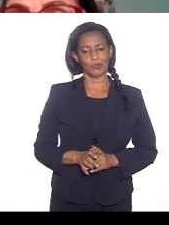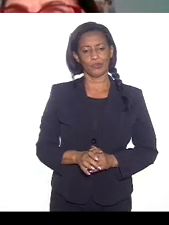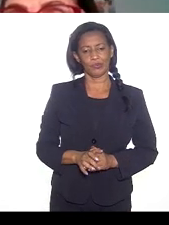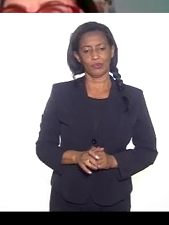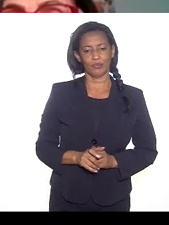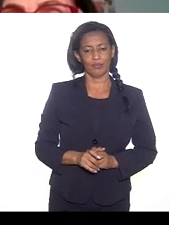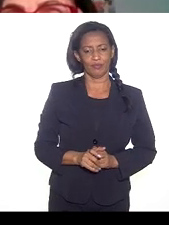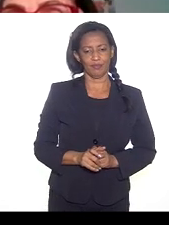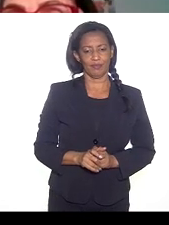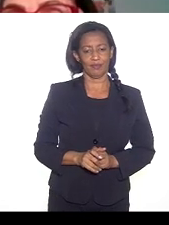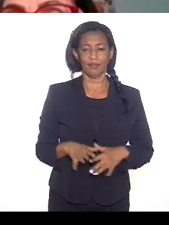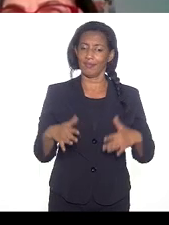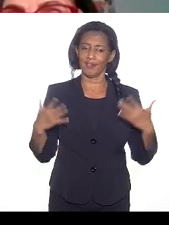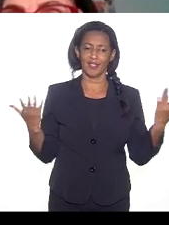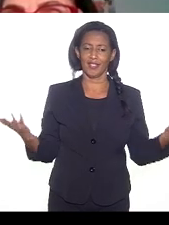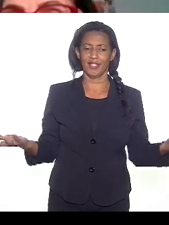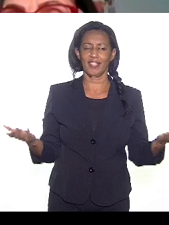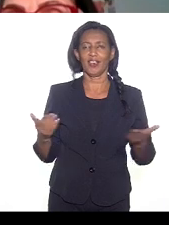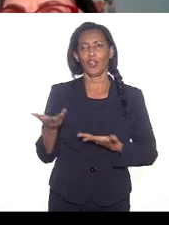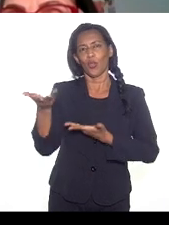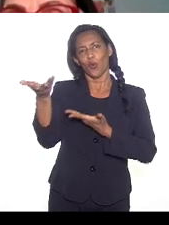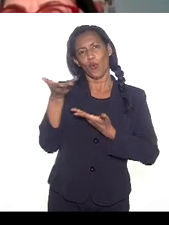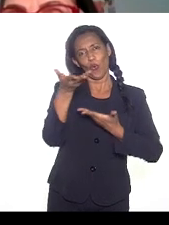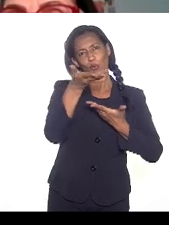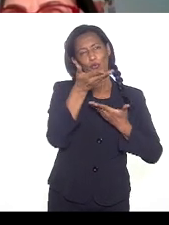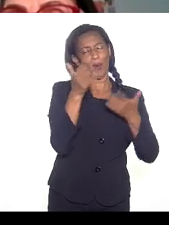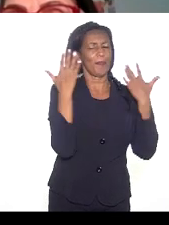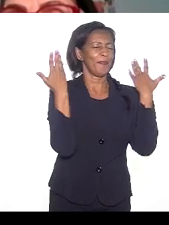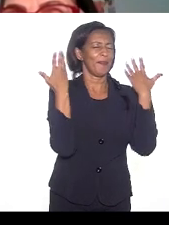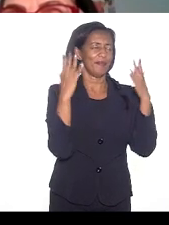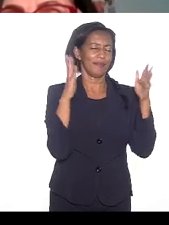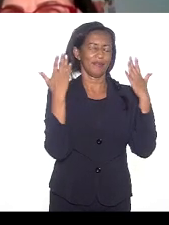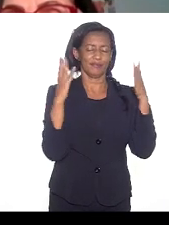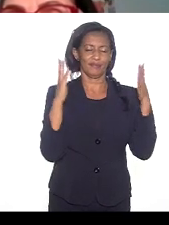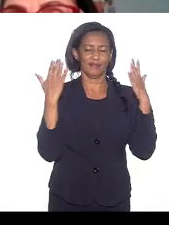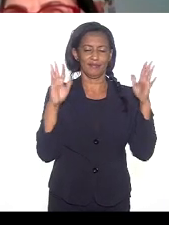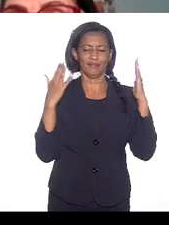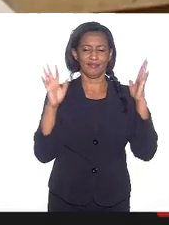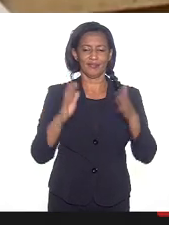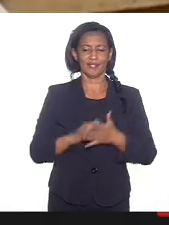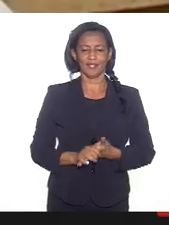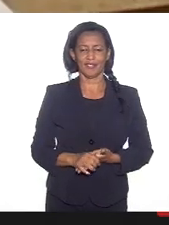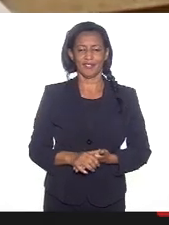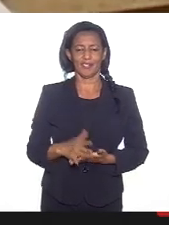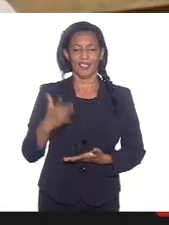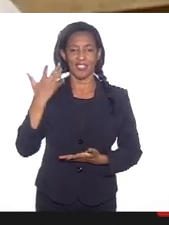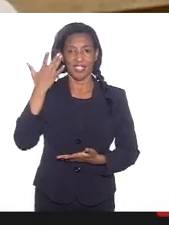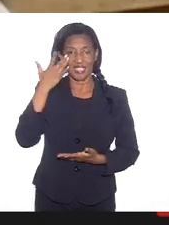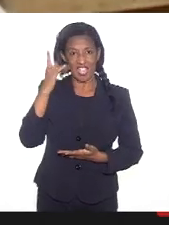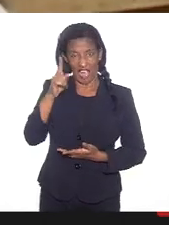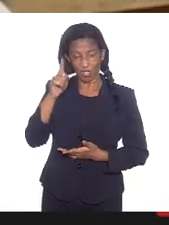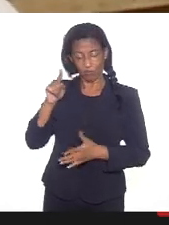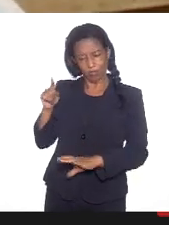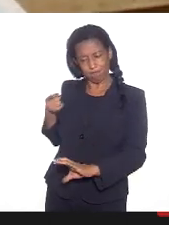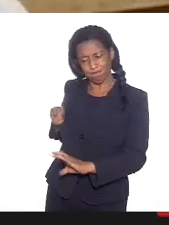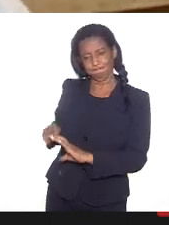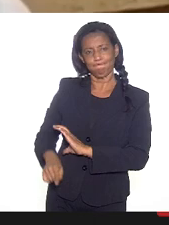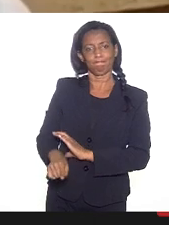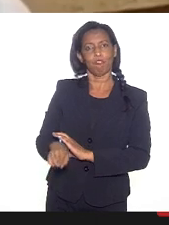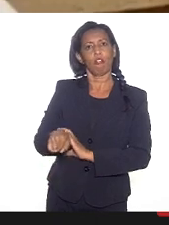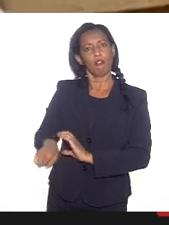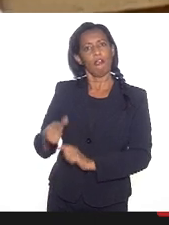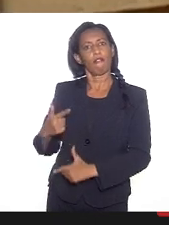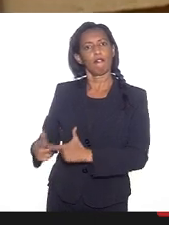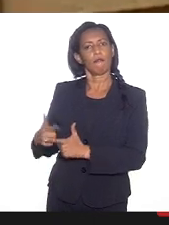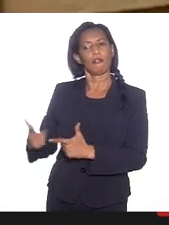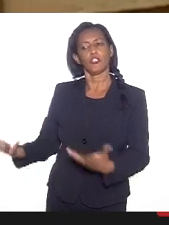e é isso, os nossos convidados dão os parabéns a eles e acho que a gente tem que ir na raiz do problema, é quem estimula